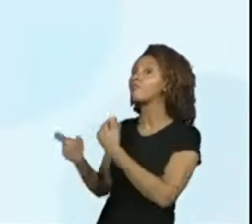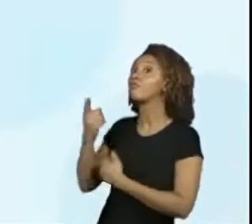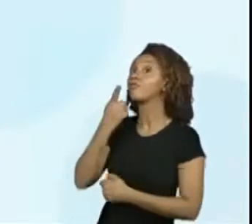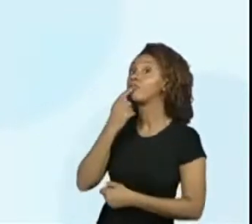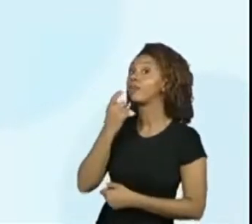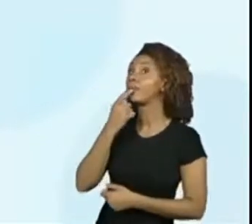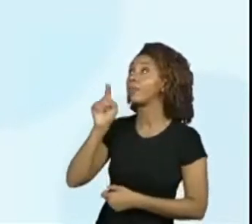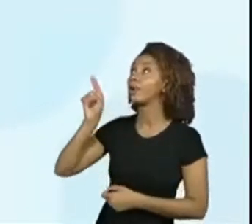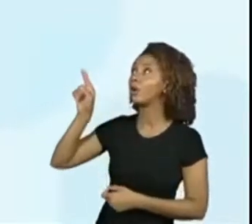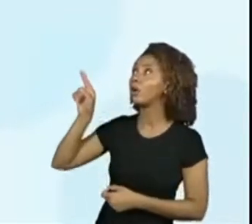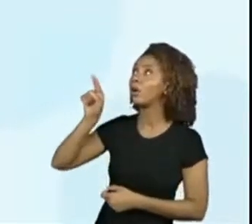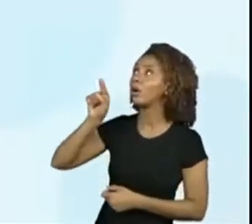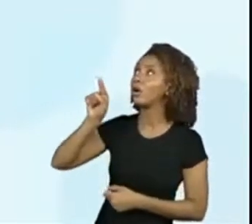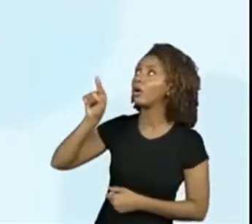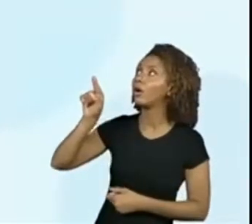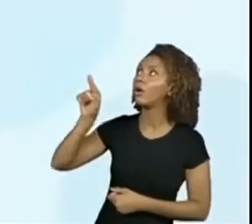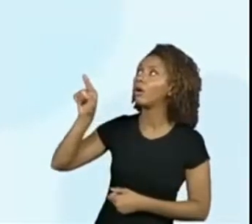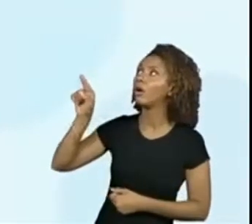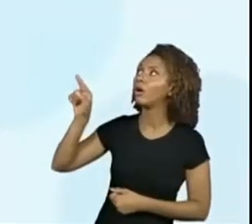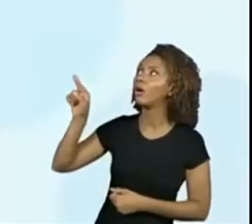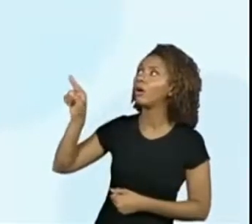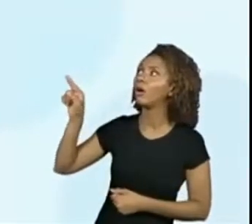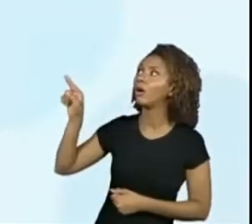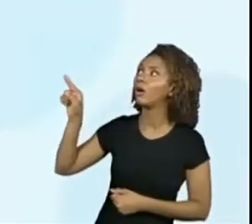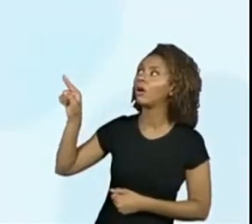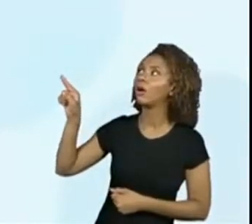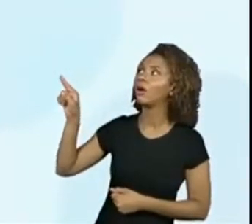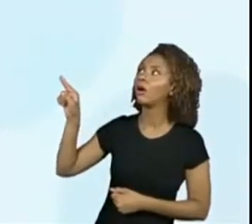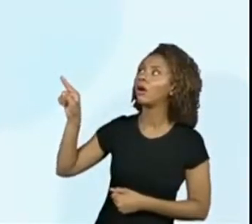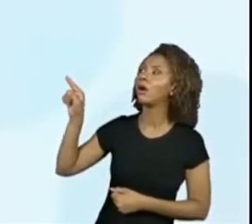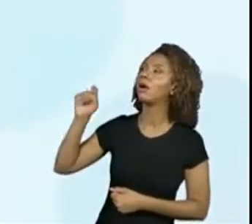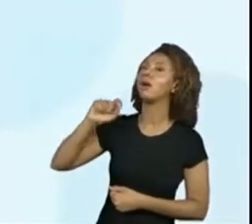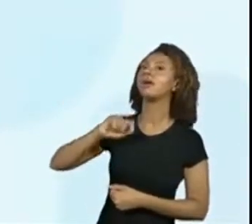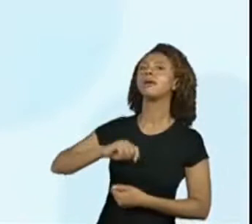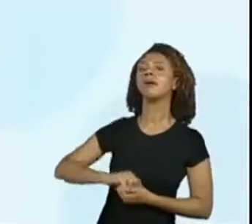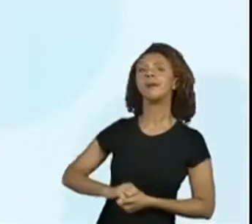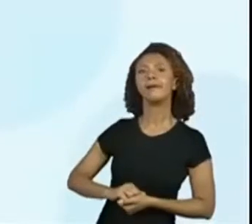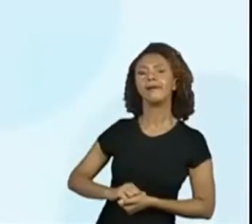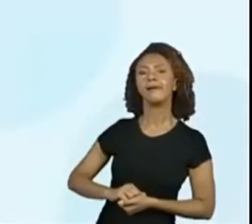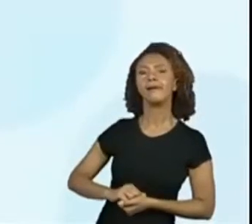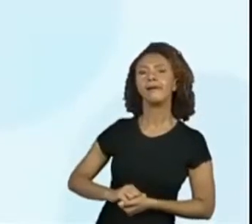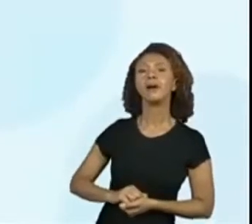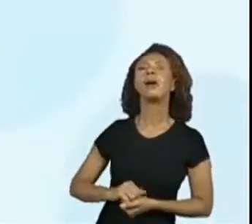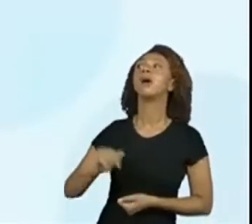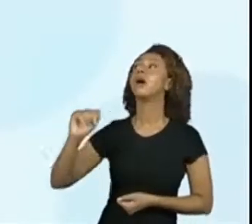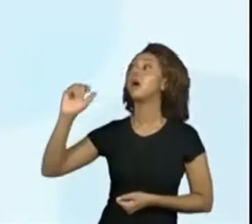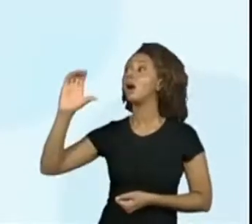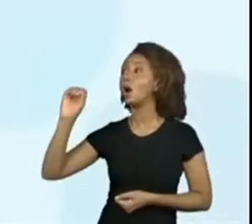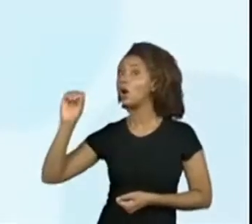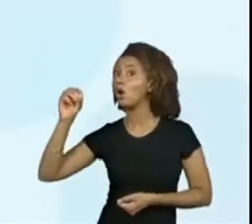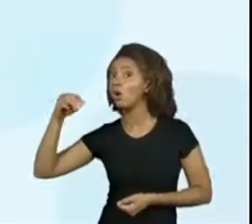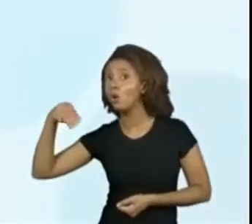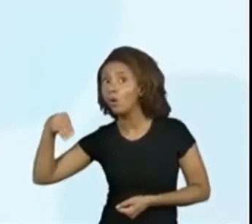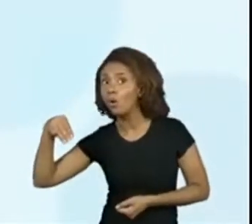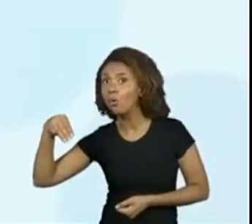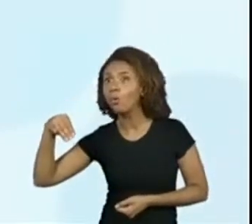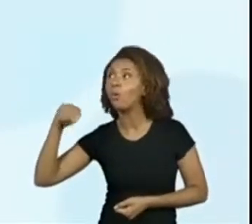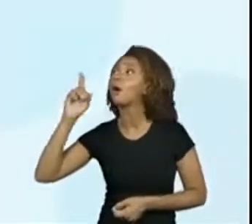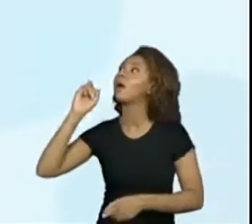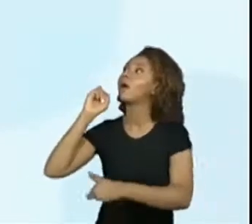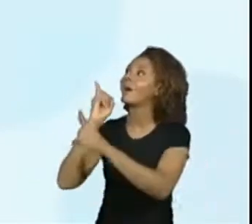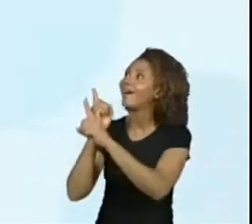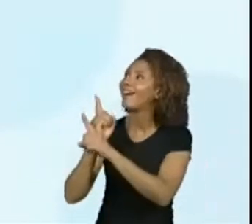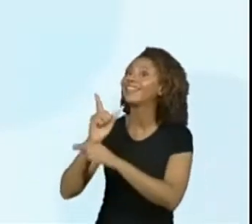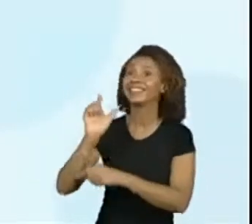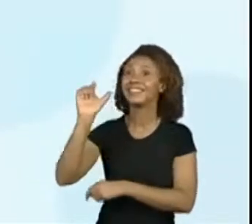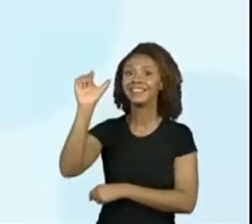Brincadeiras com o uso de objetos. Eu tenho o com aqui. Vocês conseguem